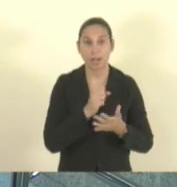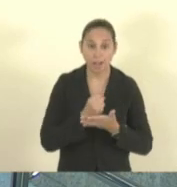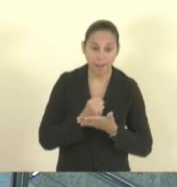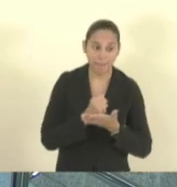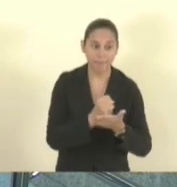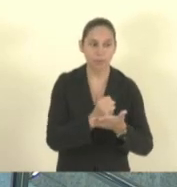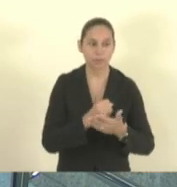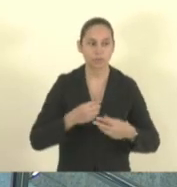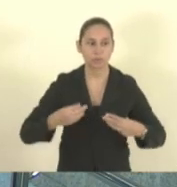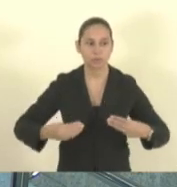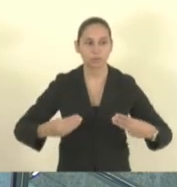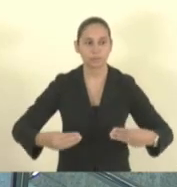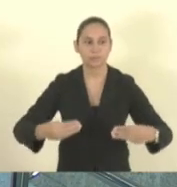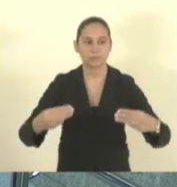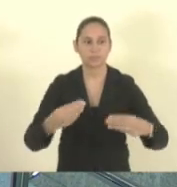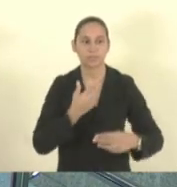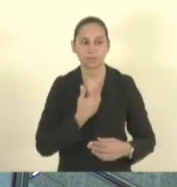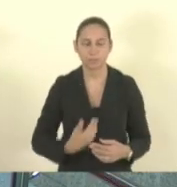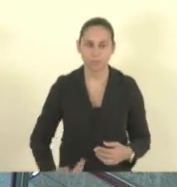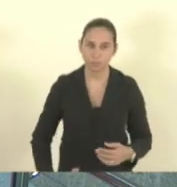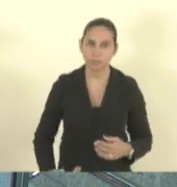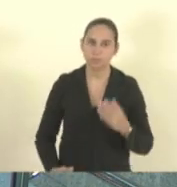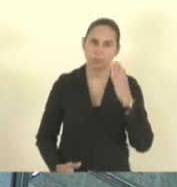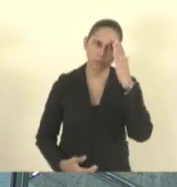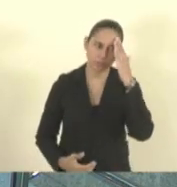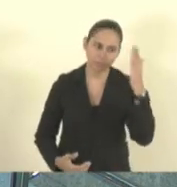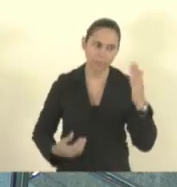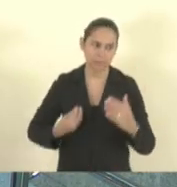Ministério Público. Obrigado pela presença da senhora.